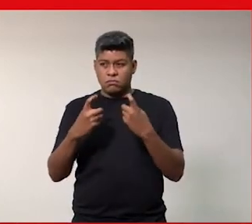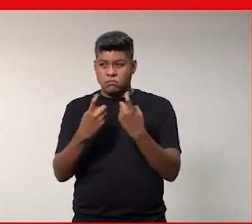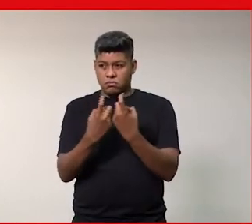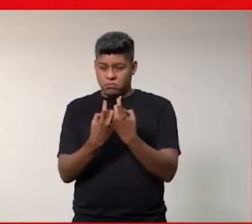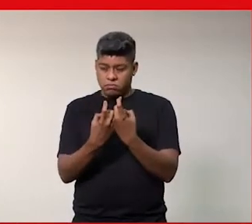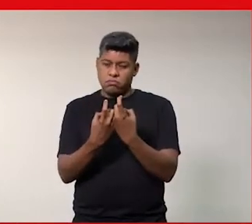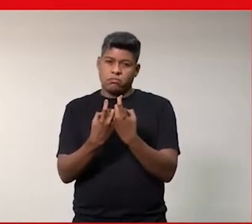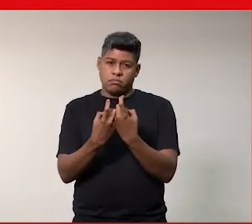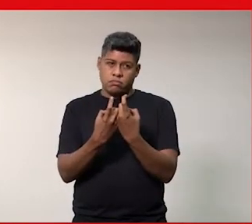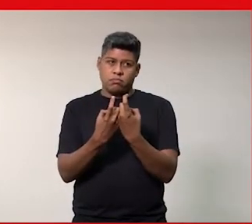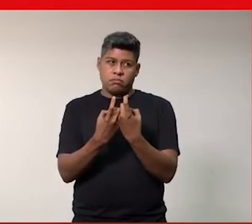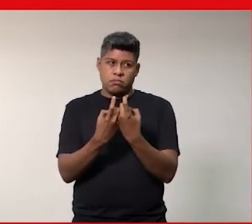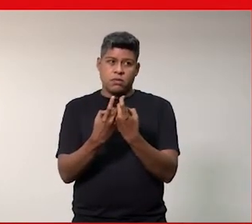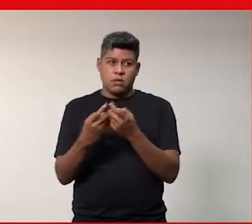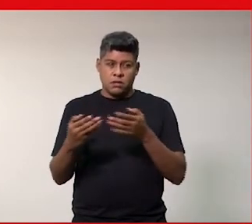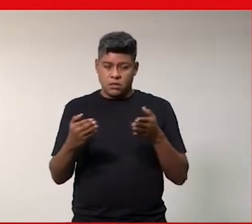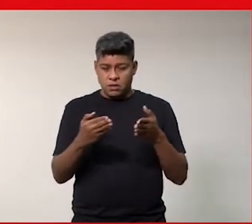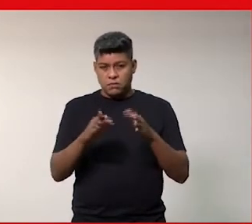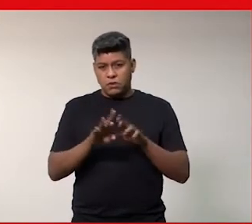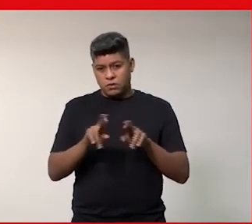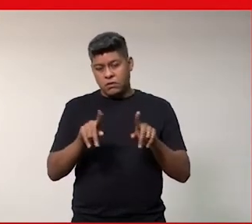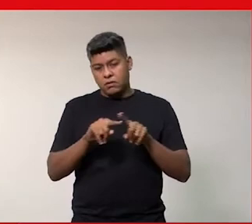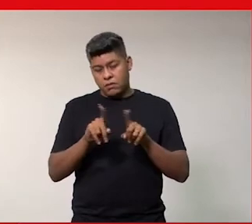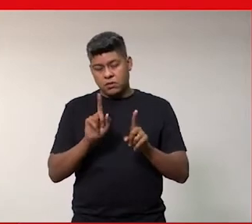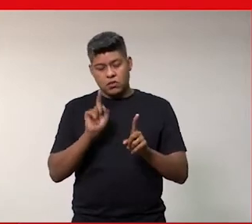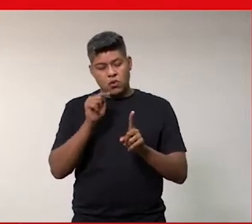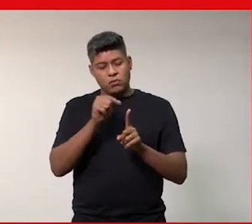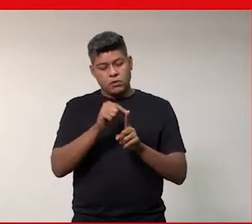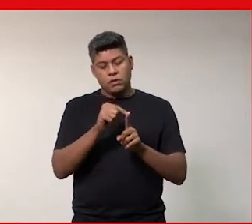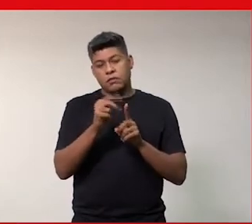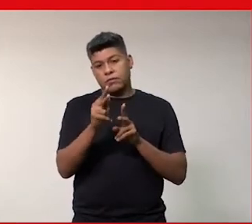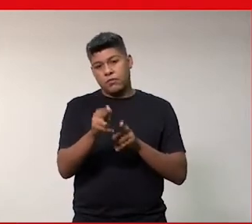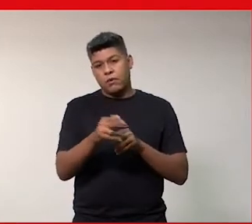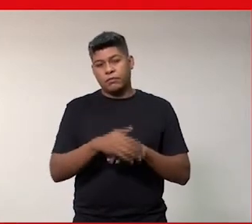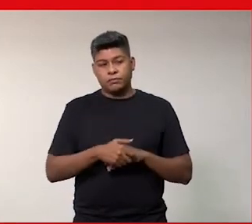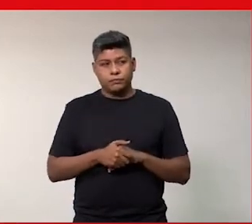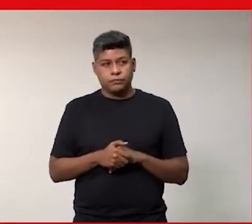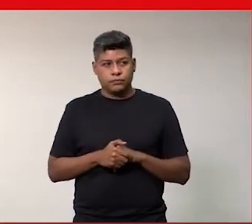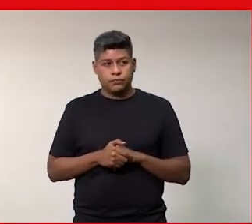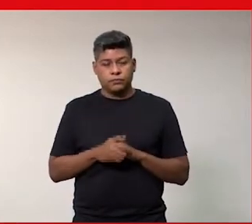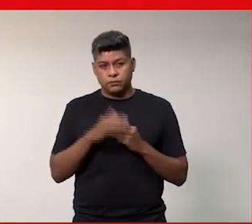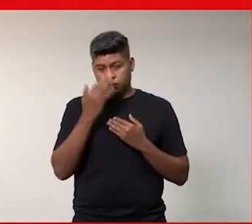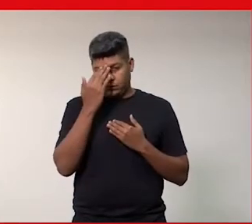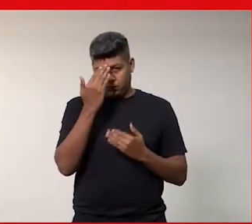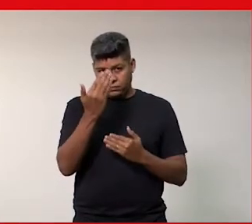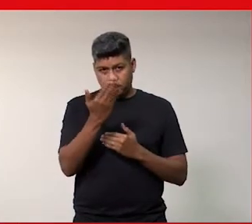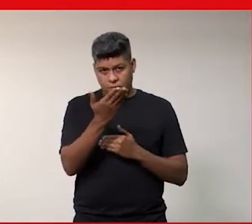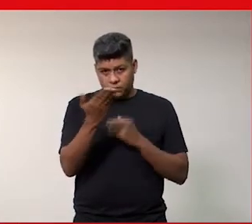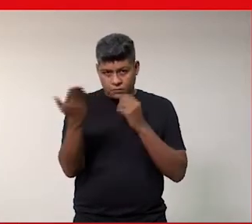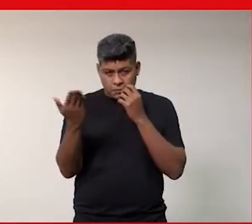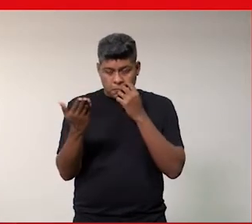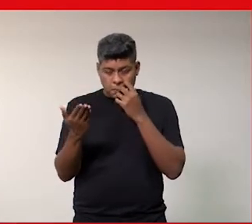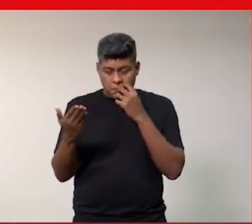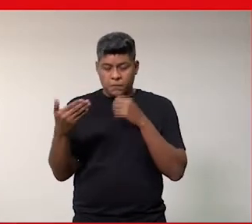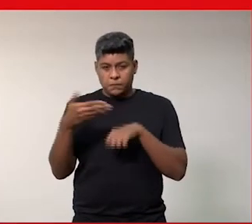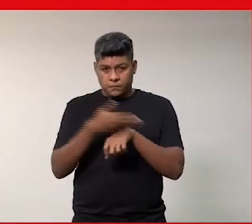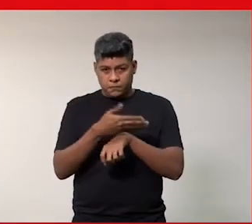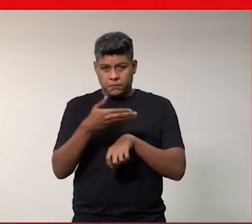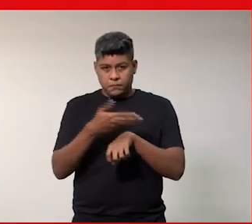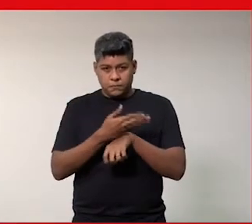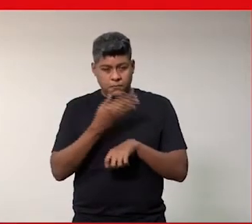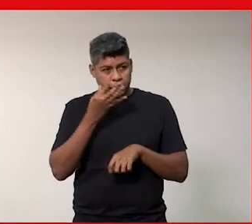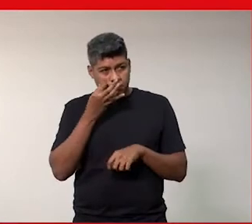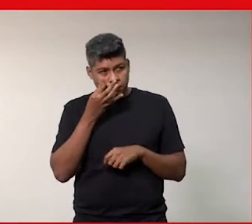trilharam caminhos diferentes mas tem um objetivo em comum então agradeço a todas aqui pela presença